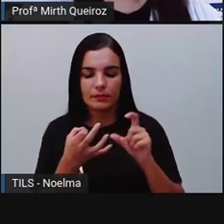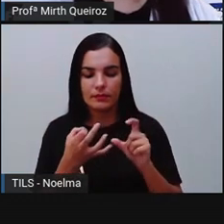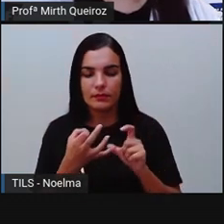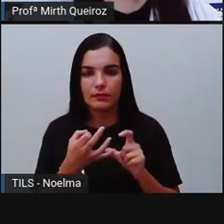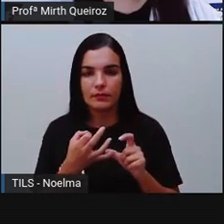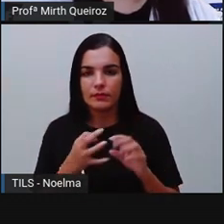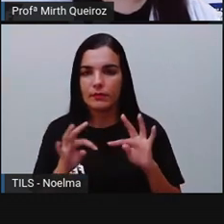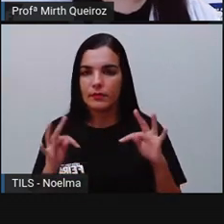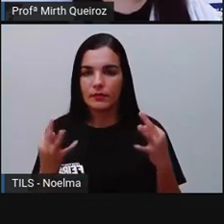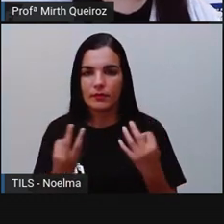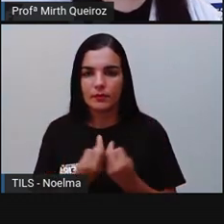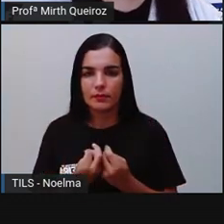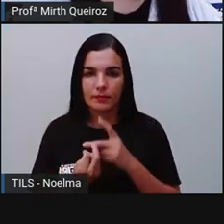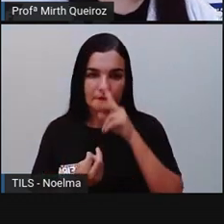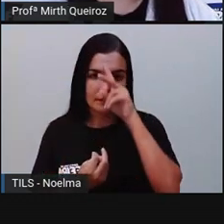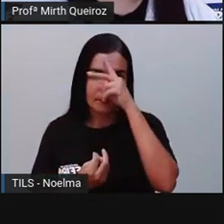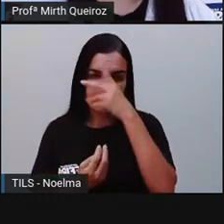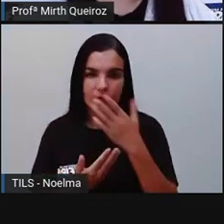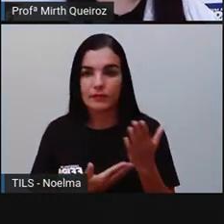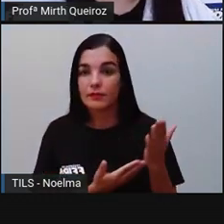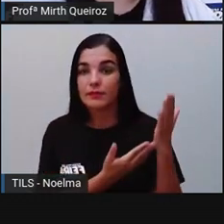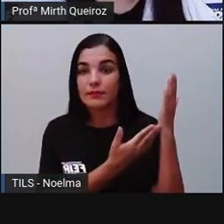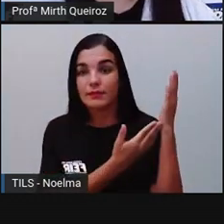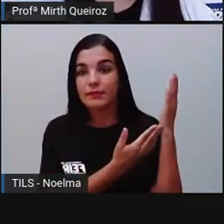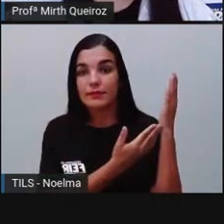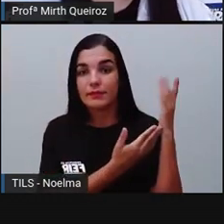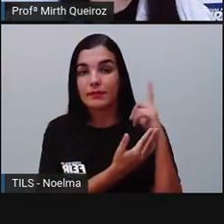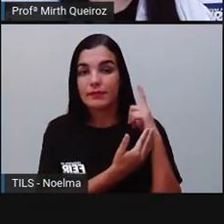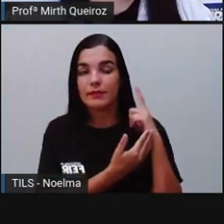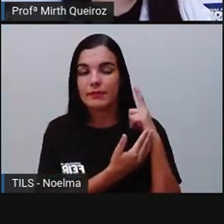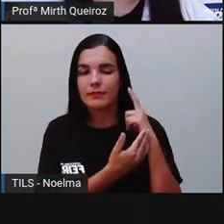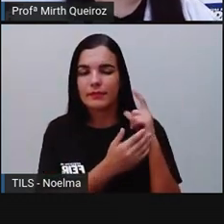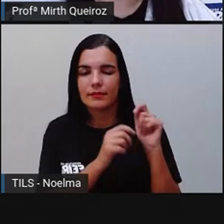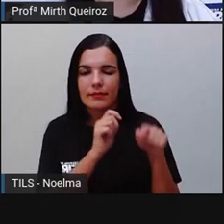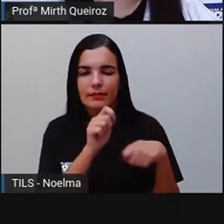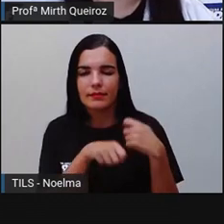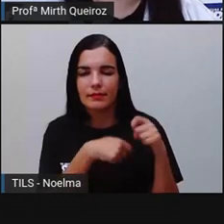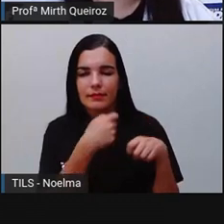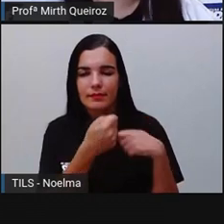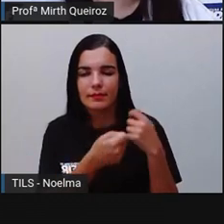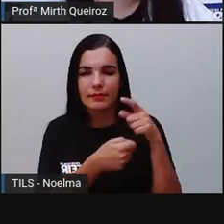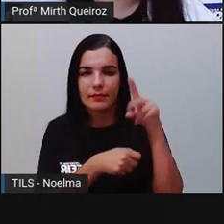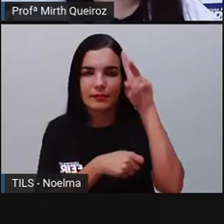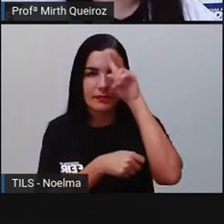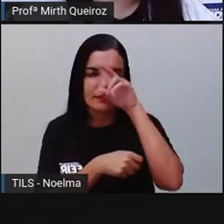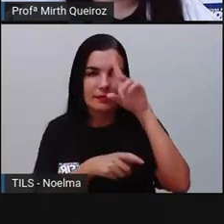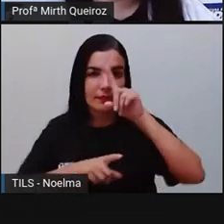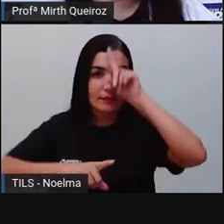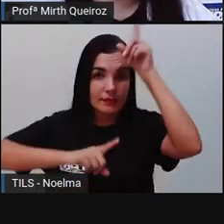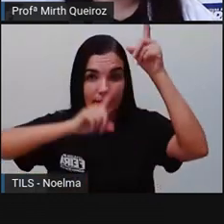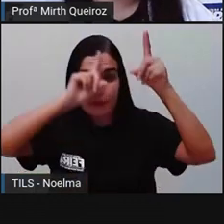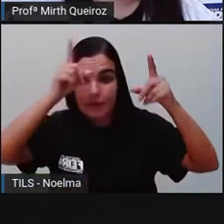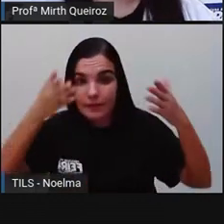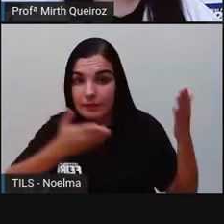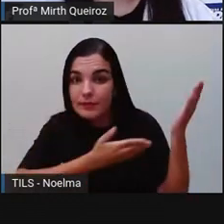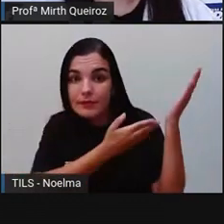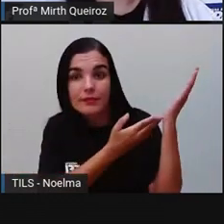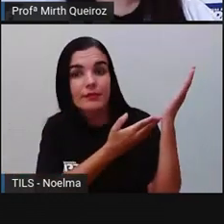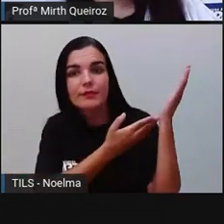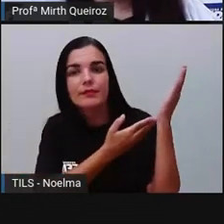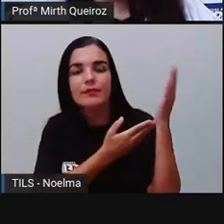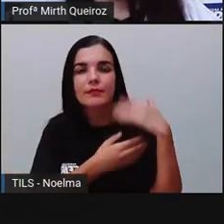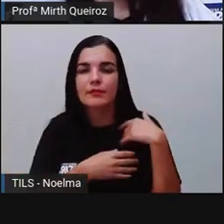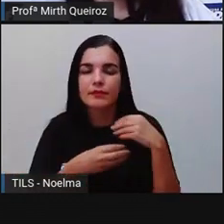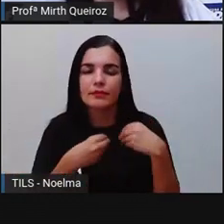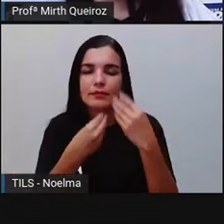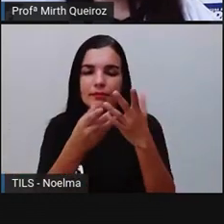caso aí, são as mais fortes. E aí, eu trouxe uma charadinha aqui para vocês. Será que vocês vão conseguir adivinhar? Eu